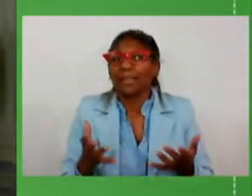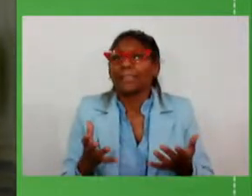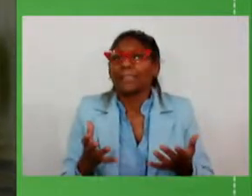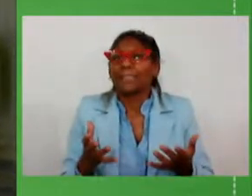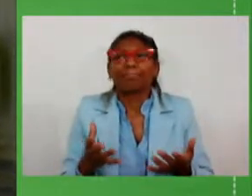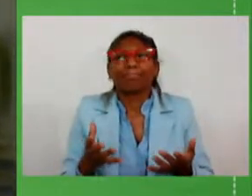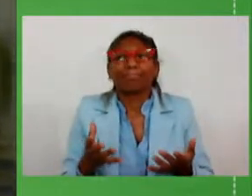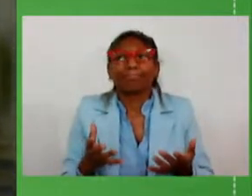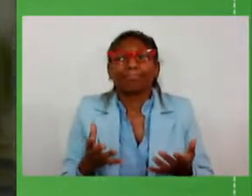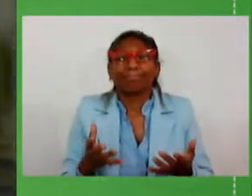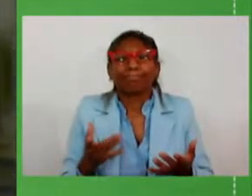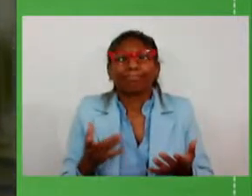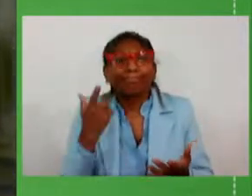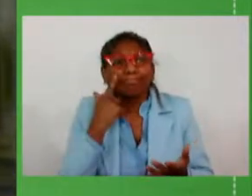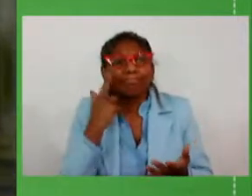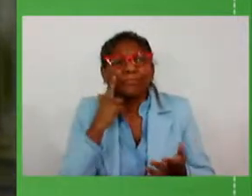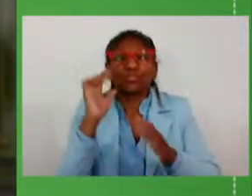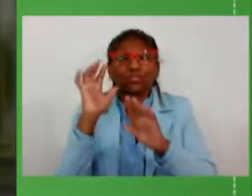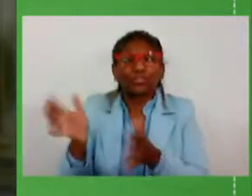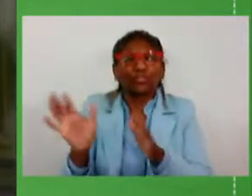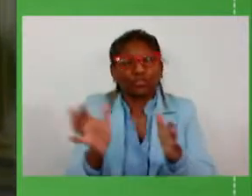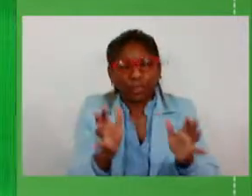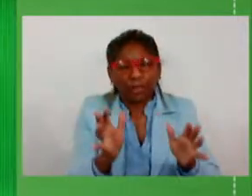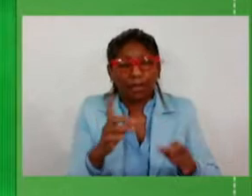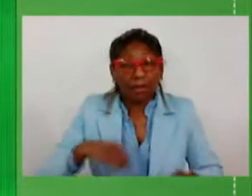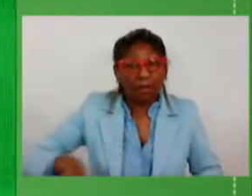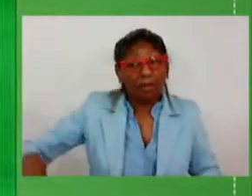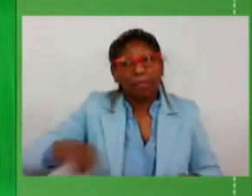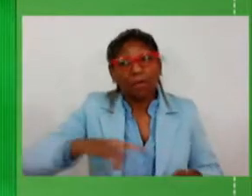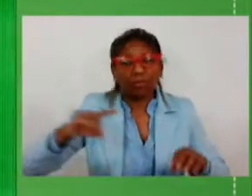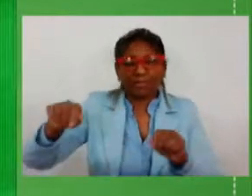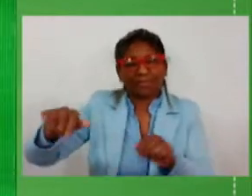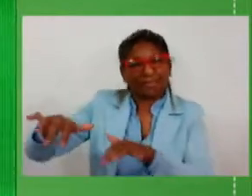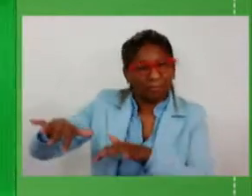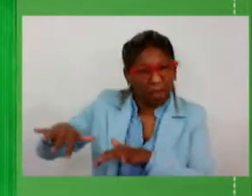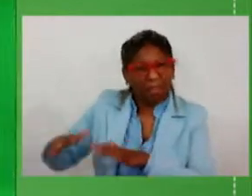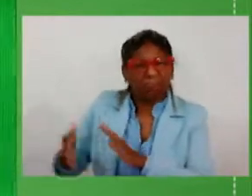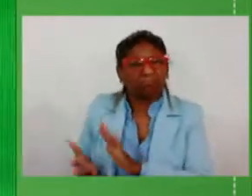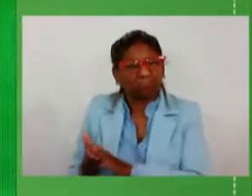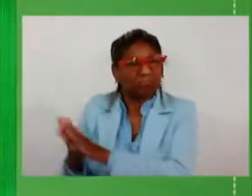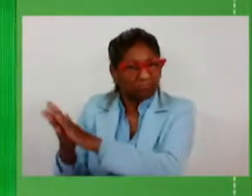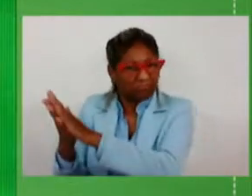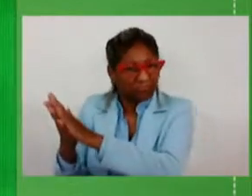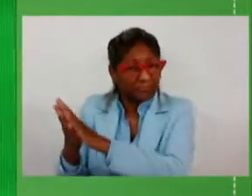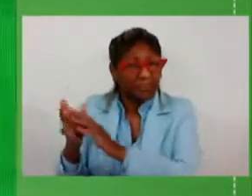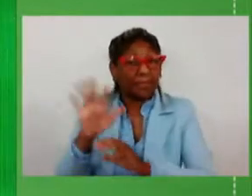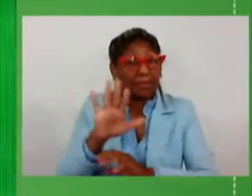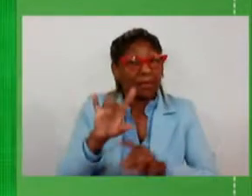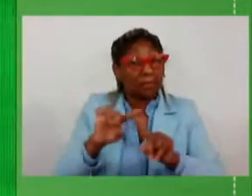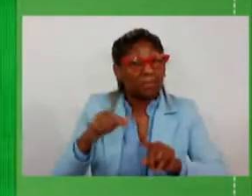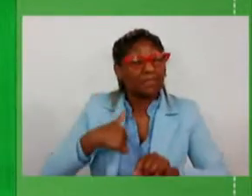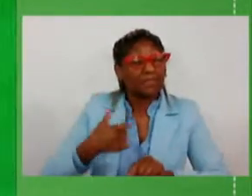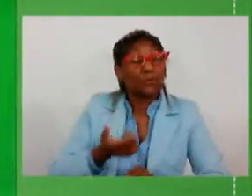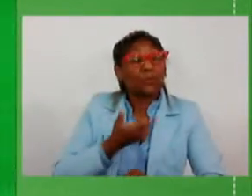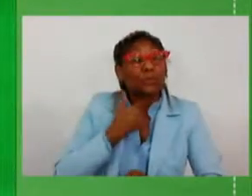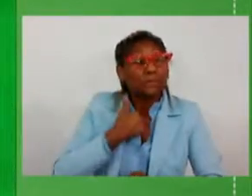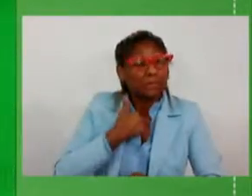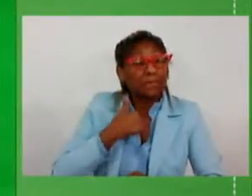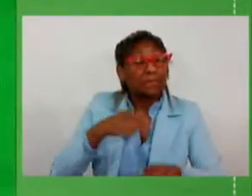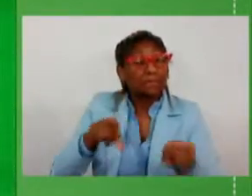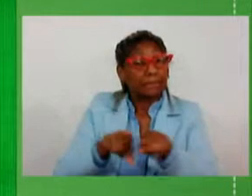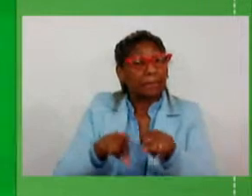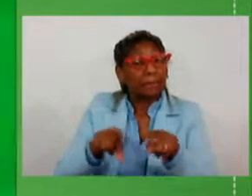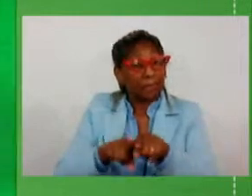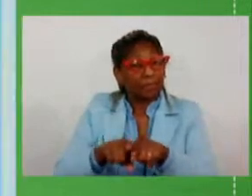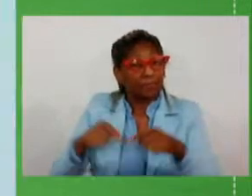feito para a nossa assembleia legislativa e eu gostaria de também dizer